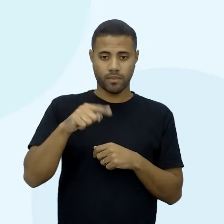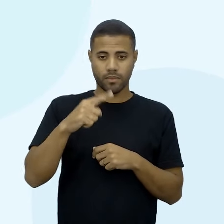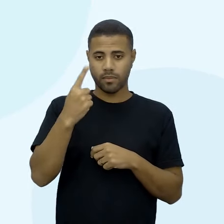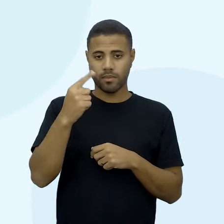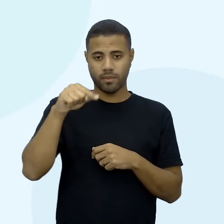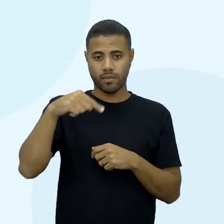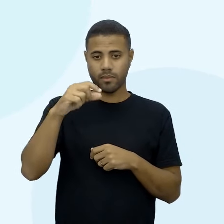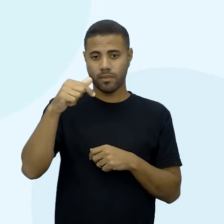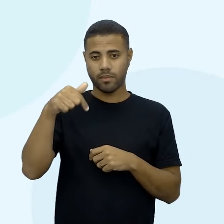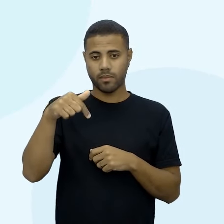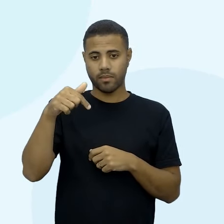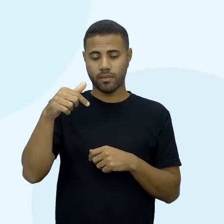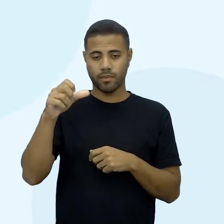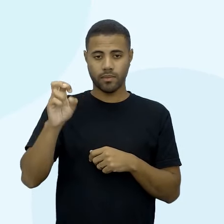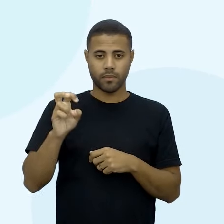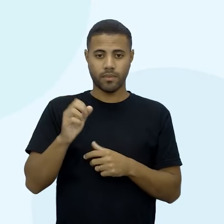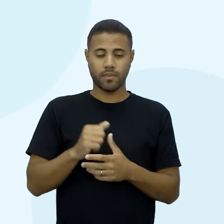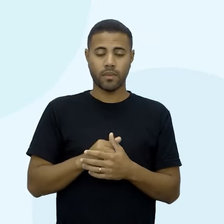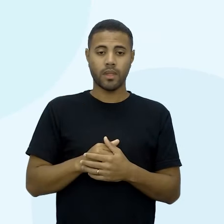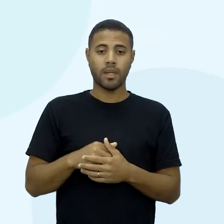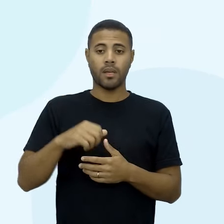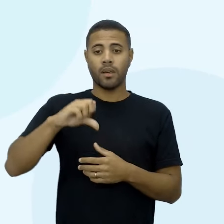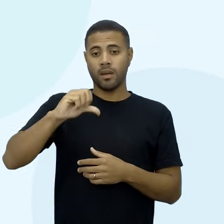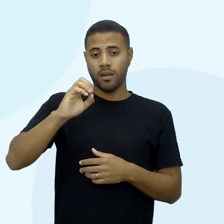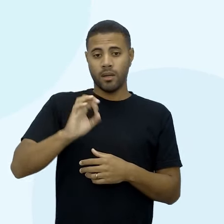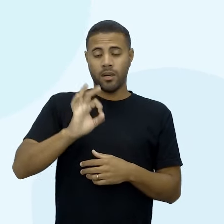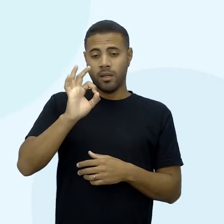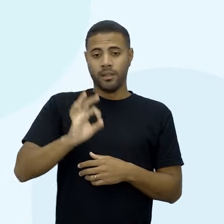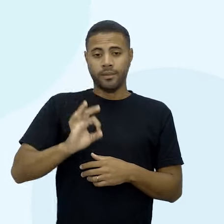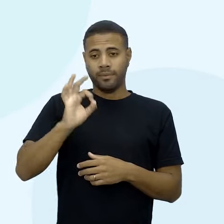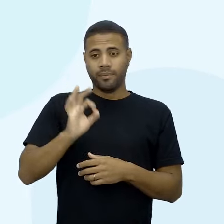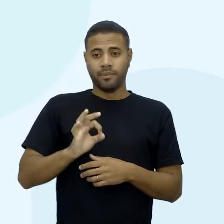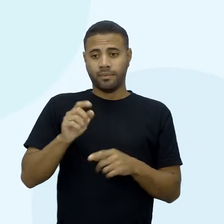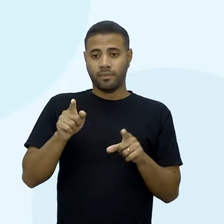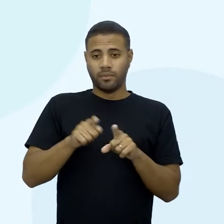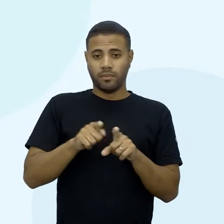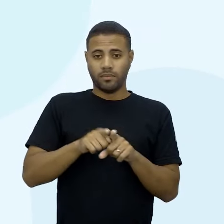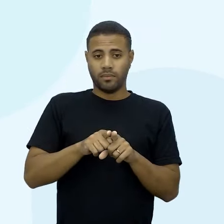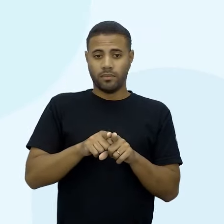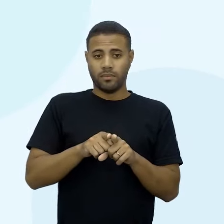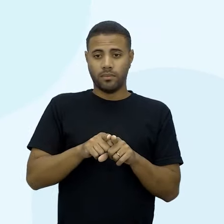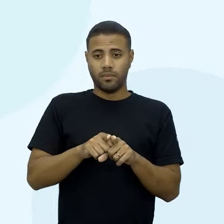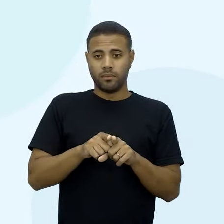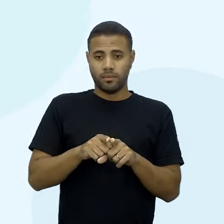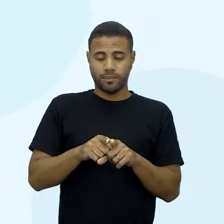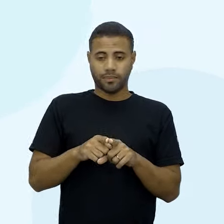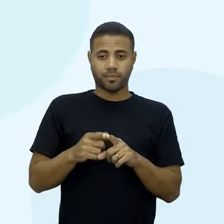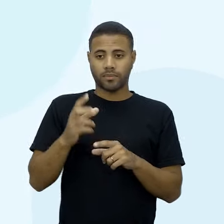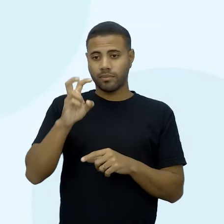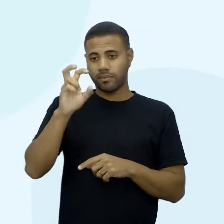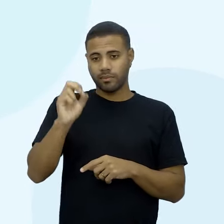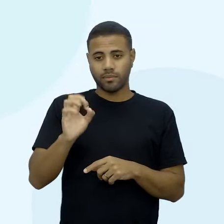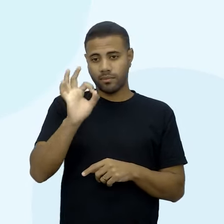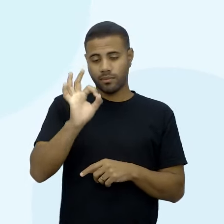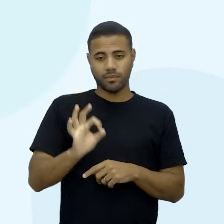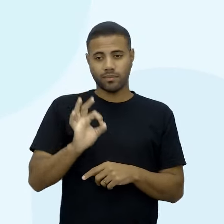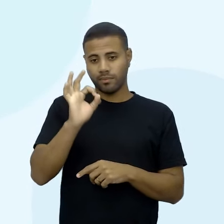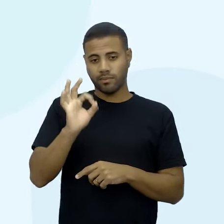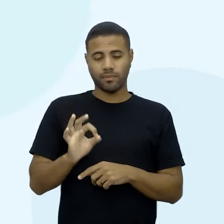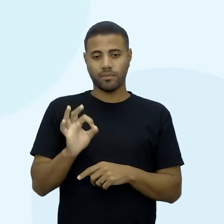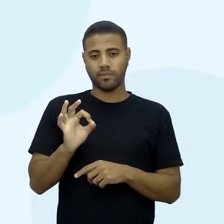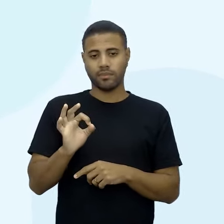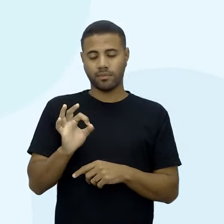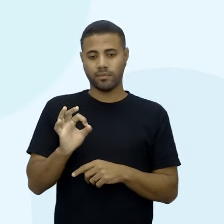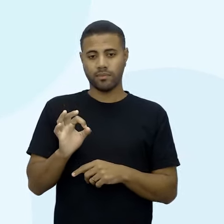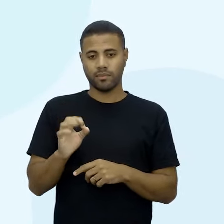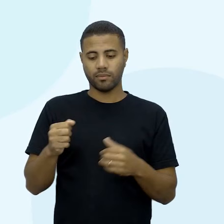tudo bem? Nível de confiança de 90%, um desvio padrão aí de 50%, 50%,